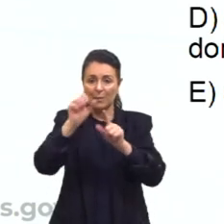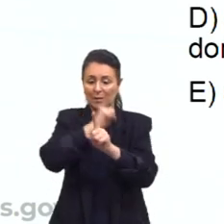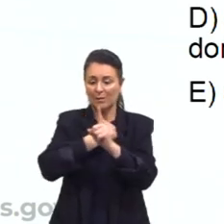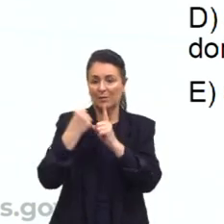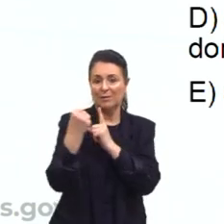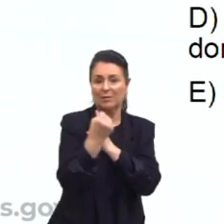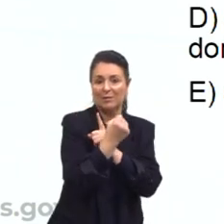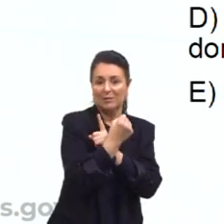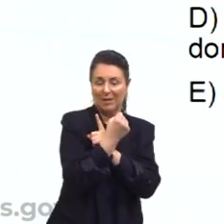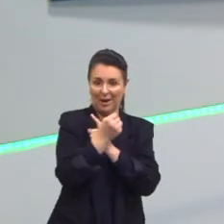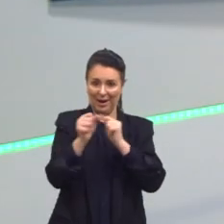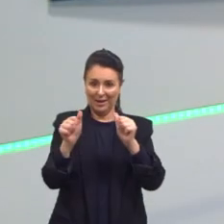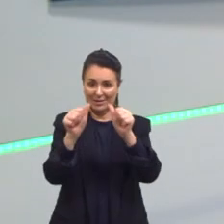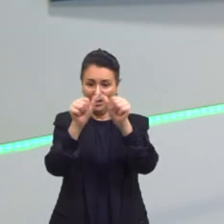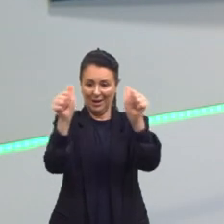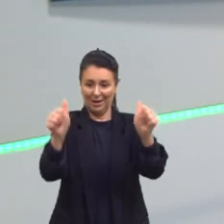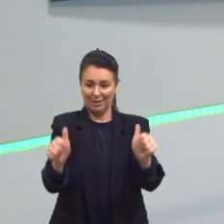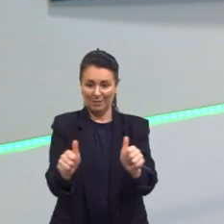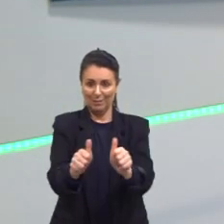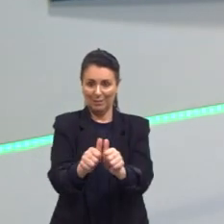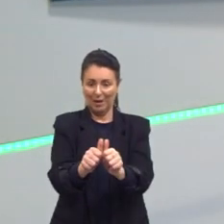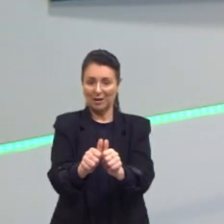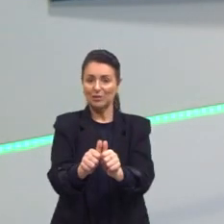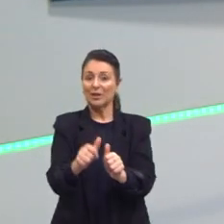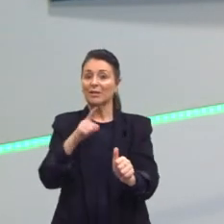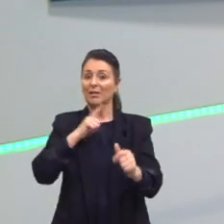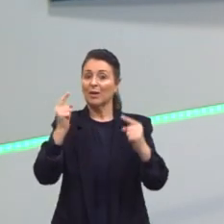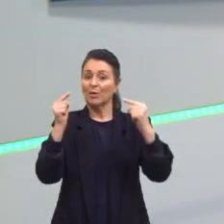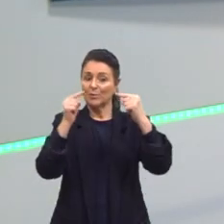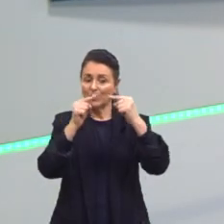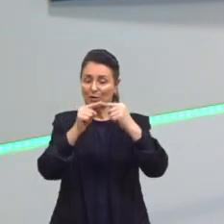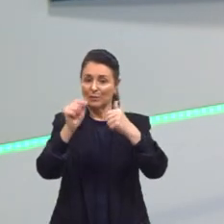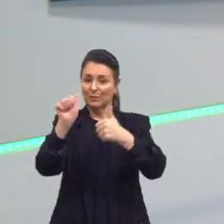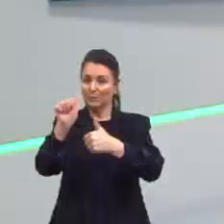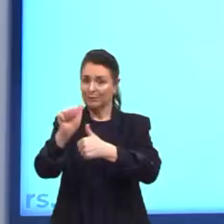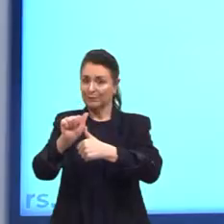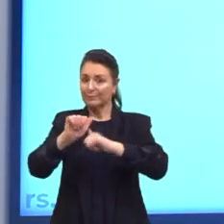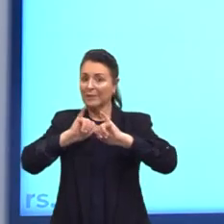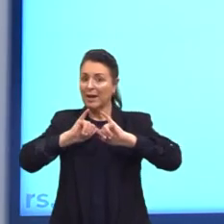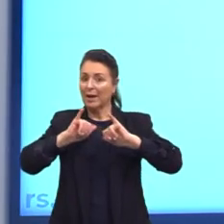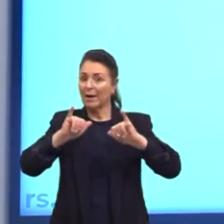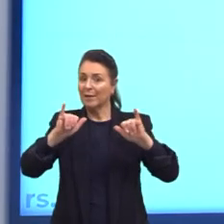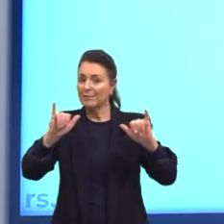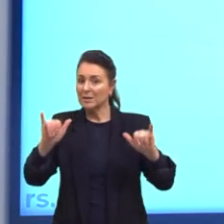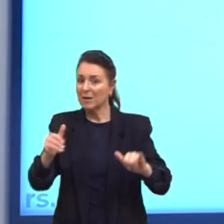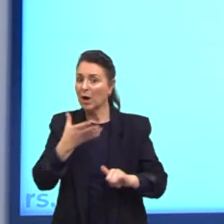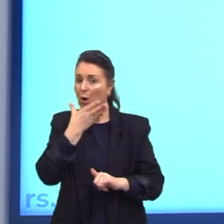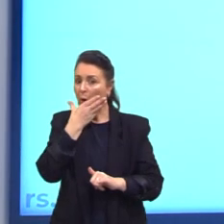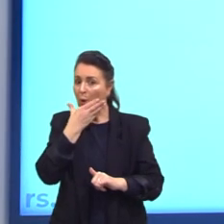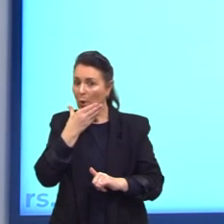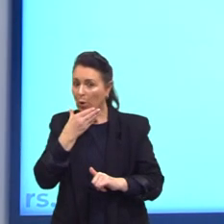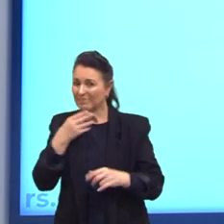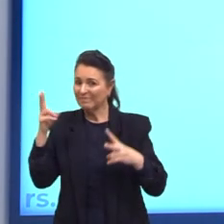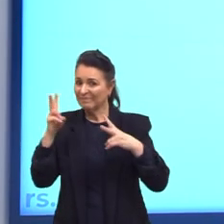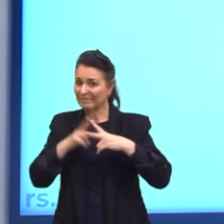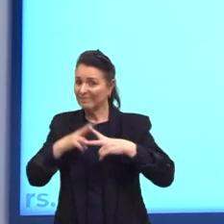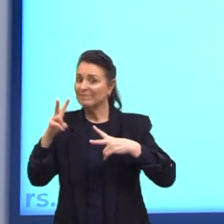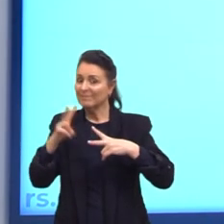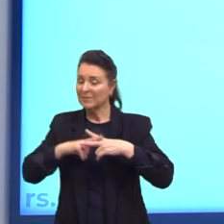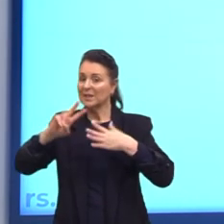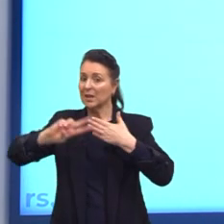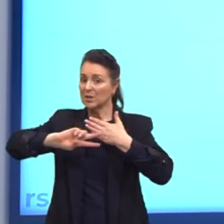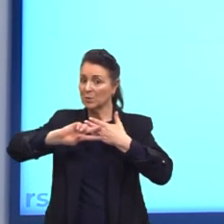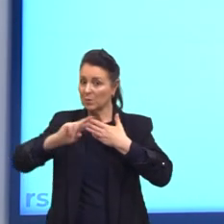cartaz tem como finalidade. Letra A. Alertar os homens agressores sobre as consequências de seus